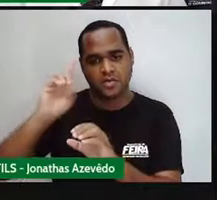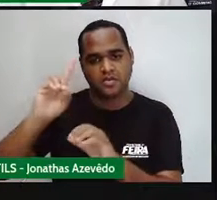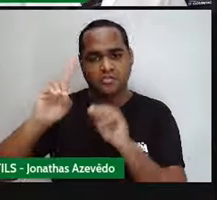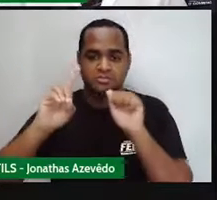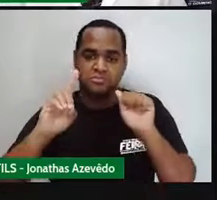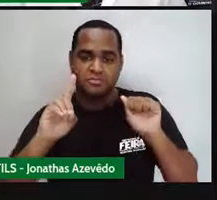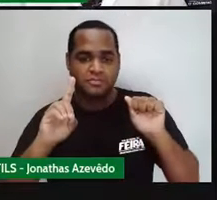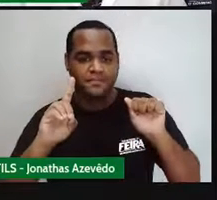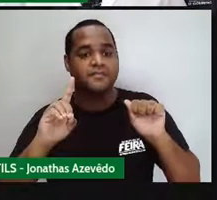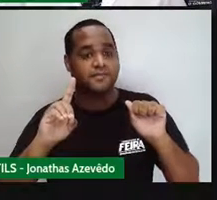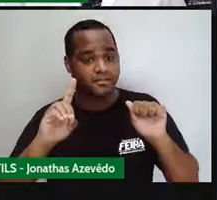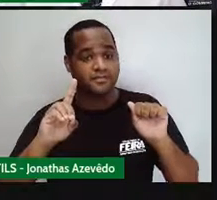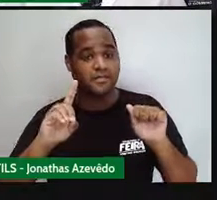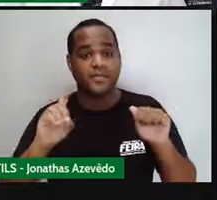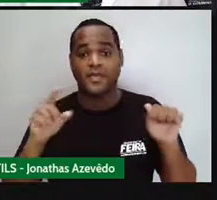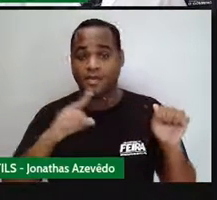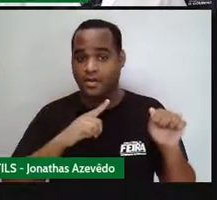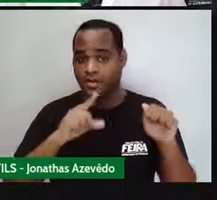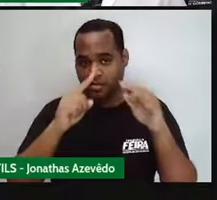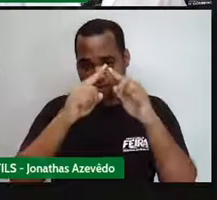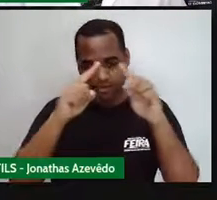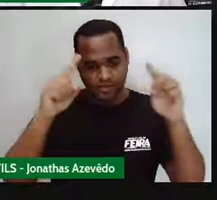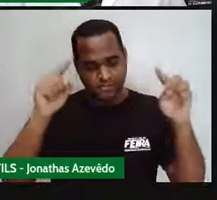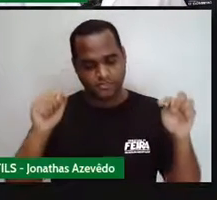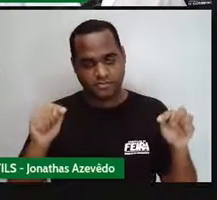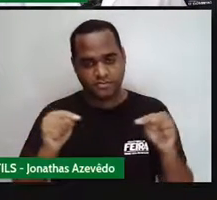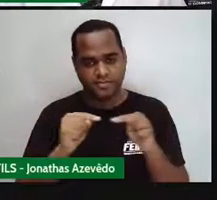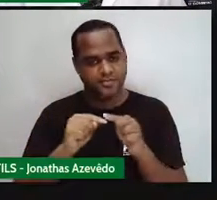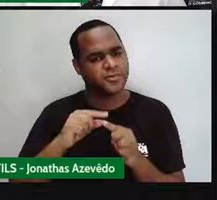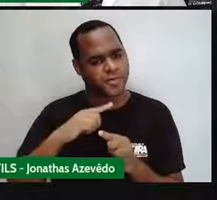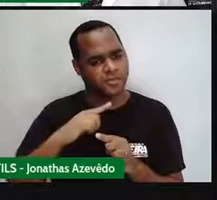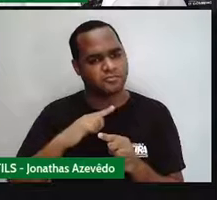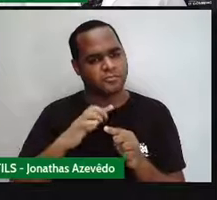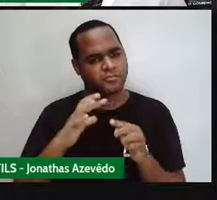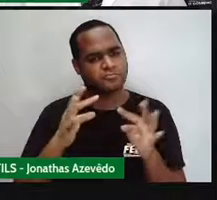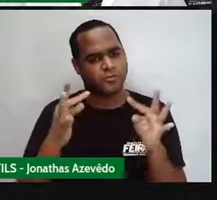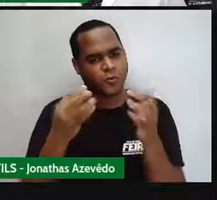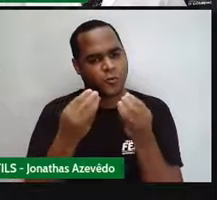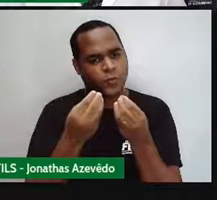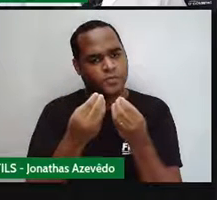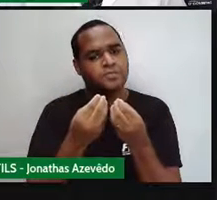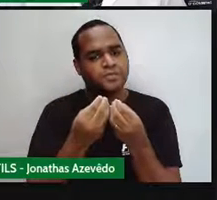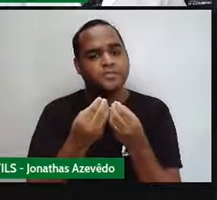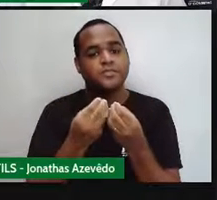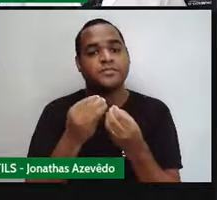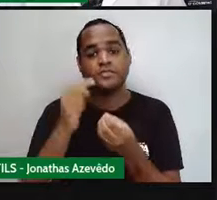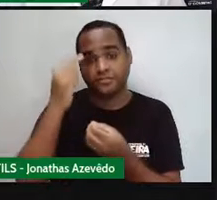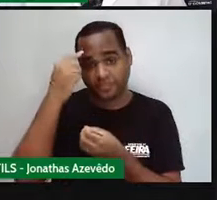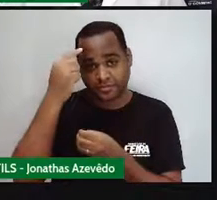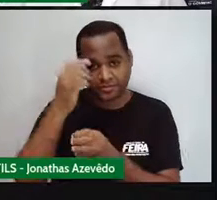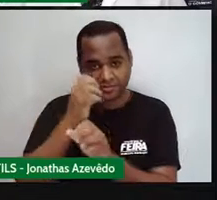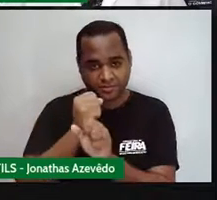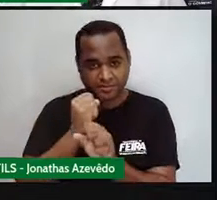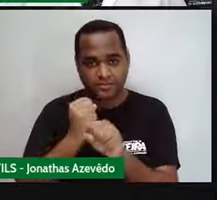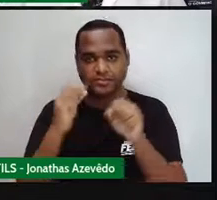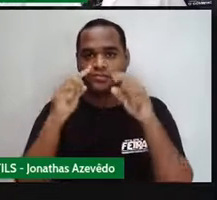né? A gente tem o retângulo. O retângulo todinho aqui, olha só. Isso aqui que eu estou